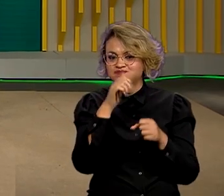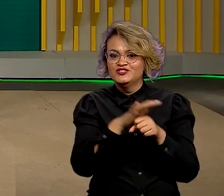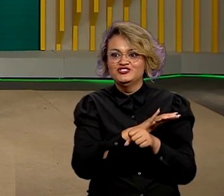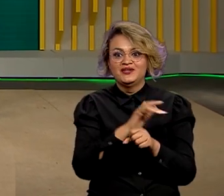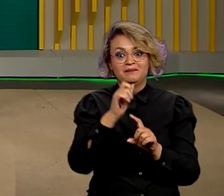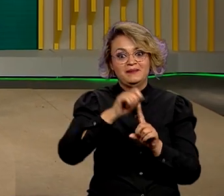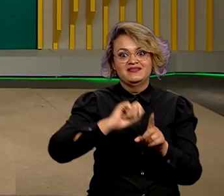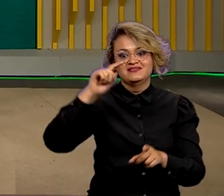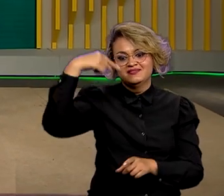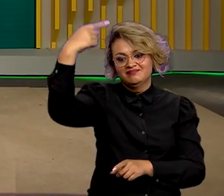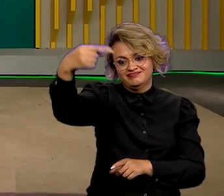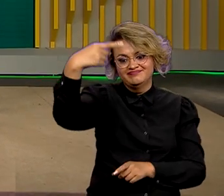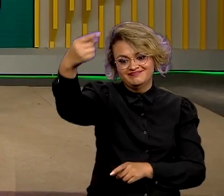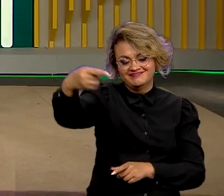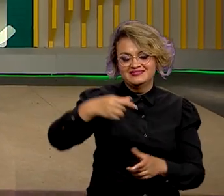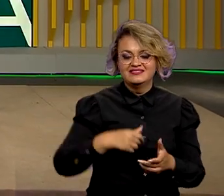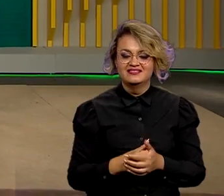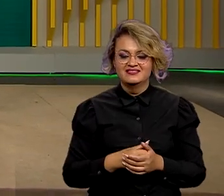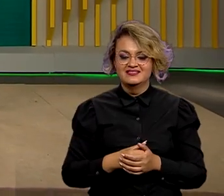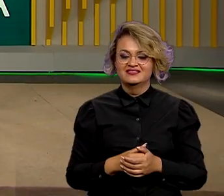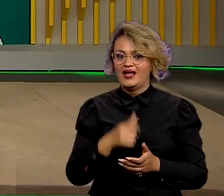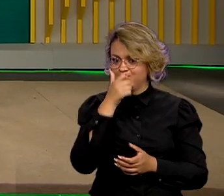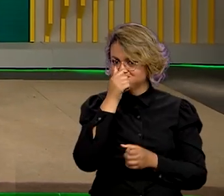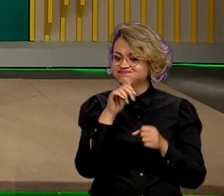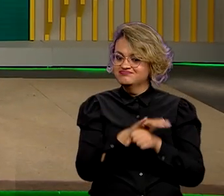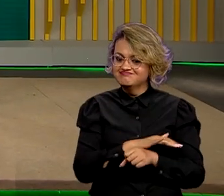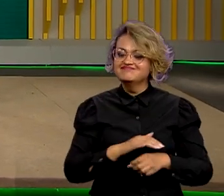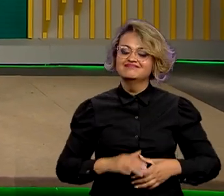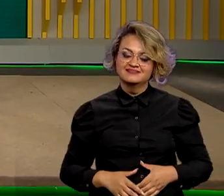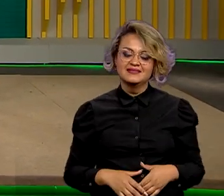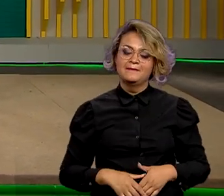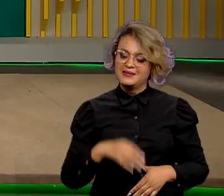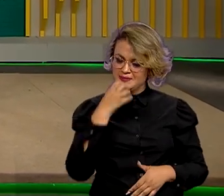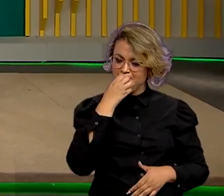então vai ficar para a próxima. Está bem lotado, né? Sim, muito procurado. esperar.